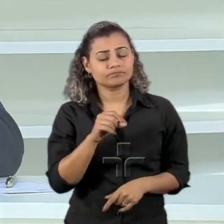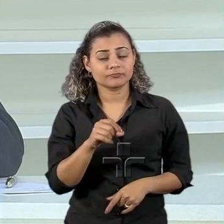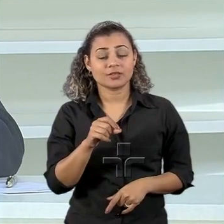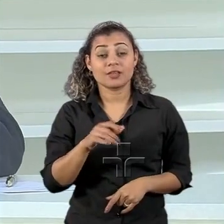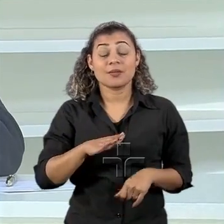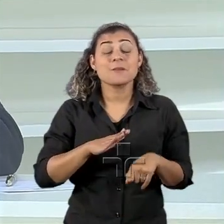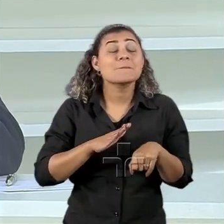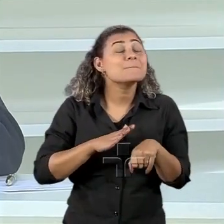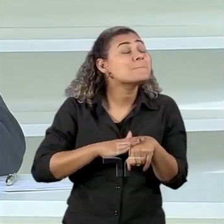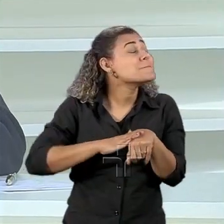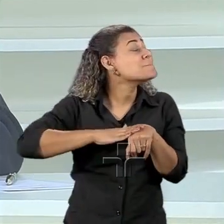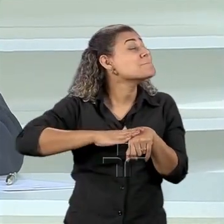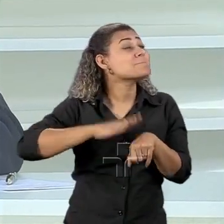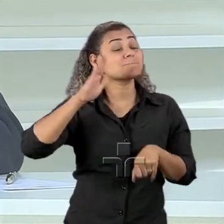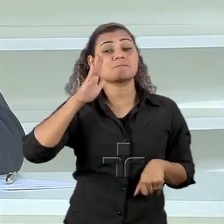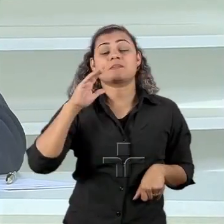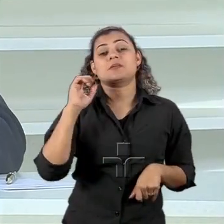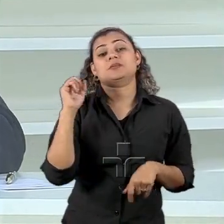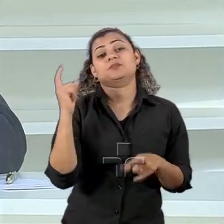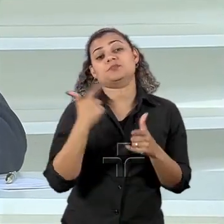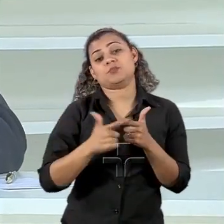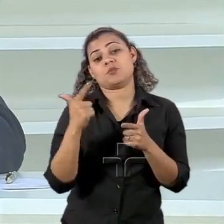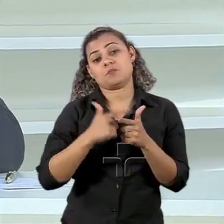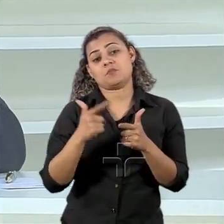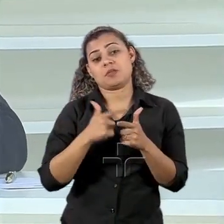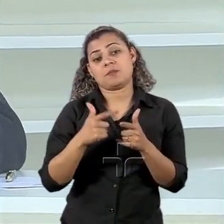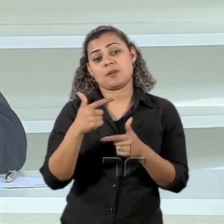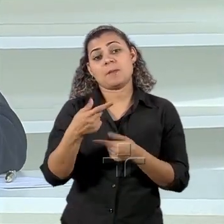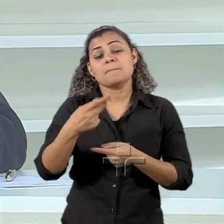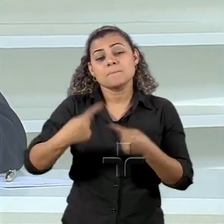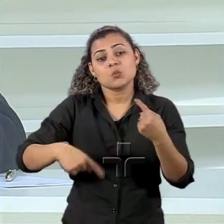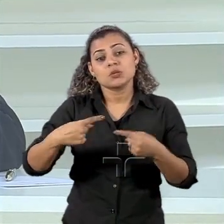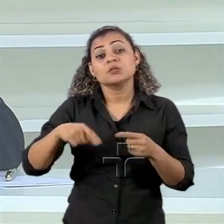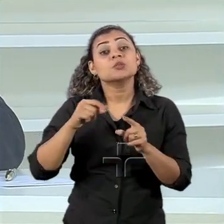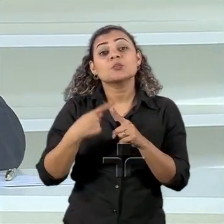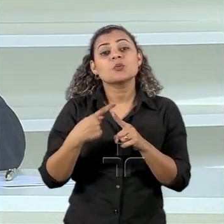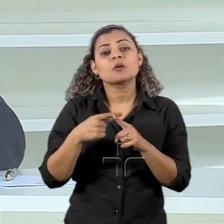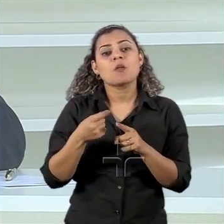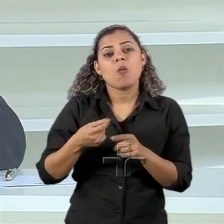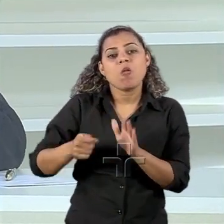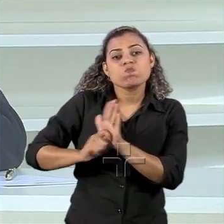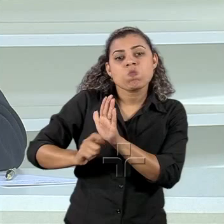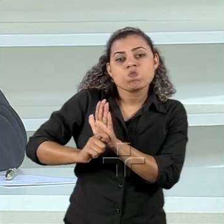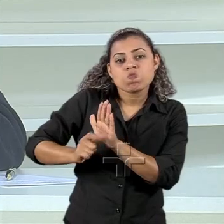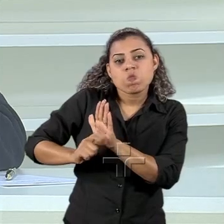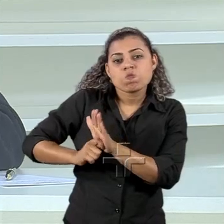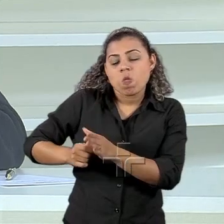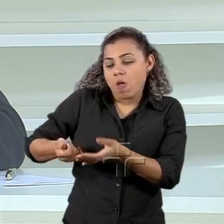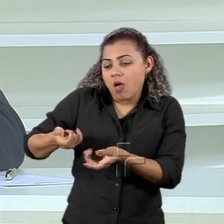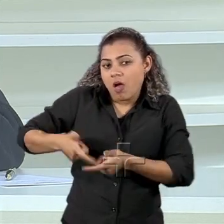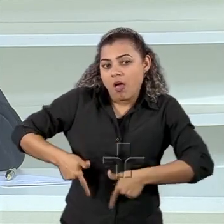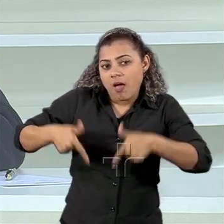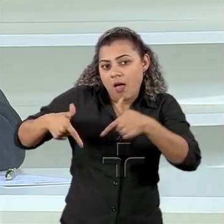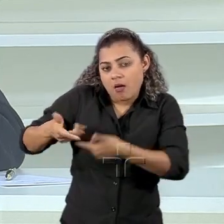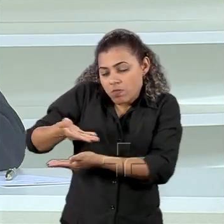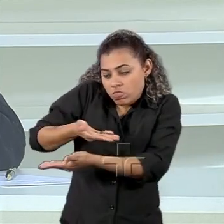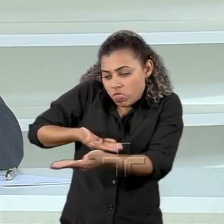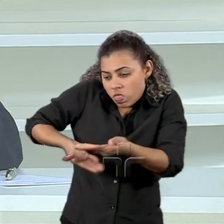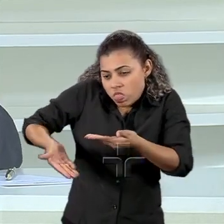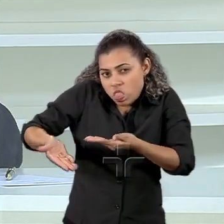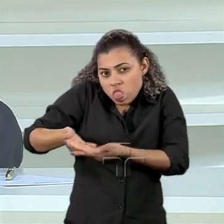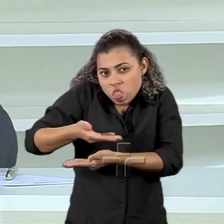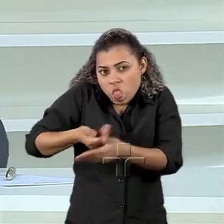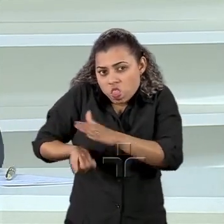problema para a política externa por causa do contrabando por causa do tráfico de armas tráfico de drogas